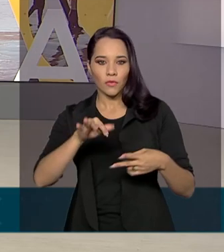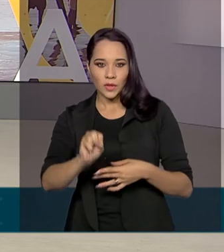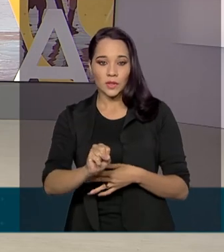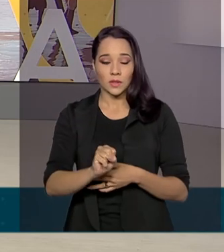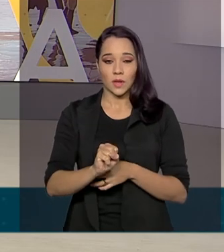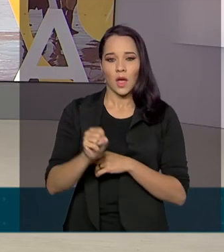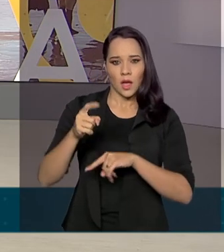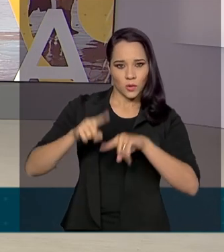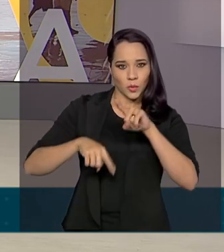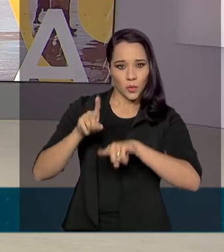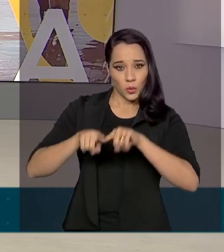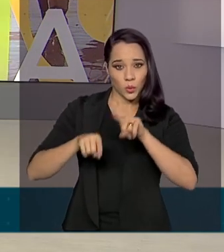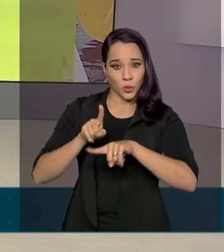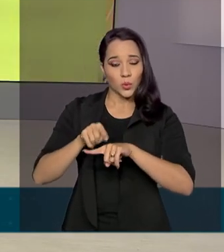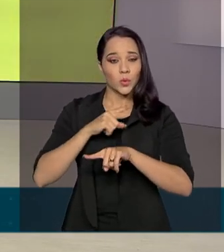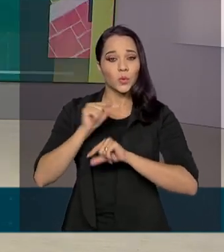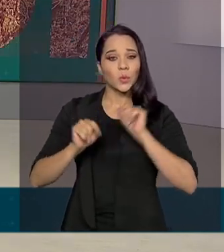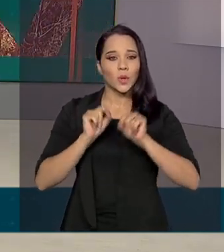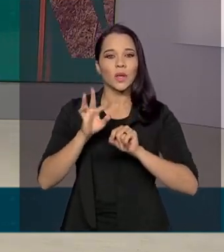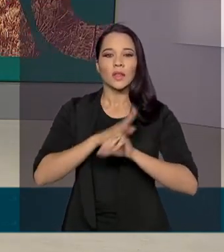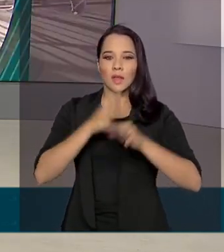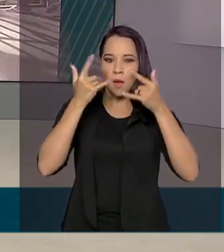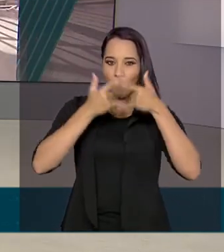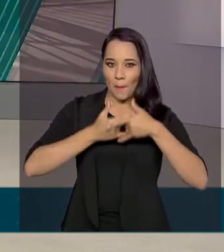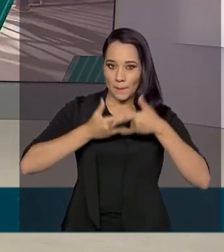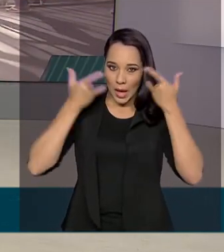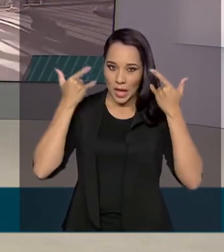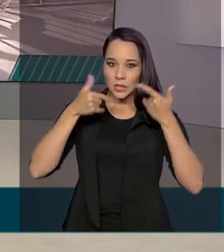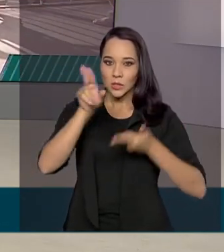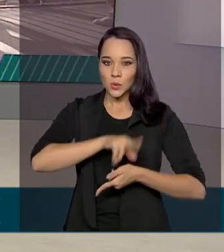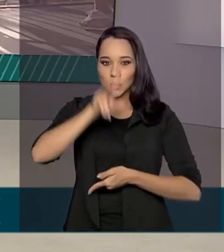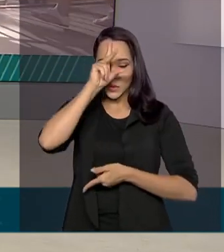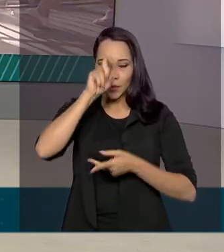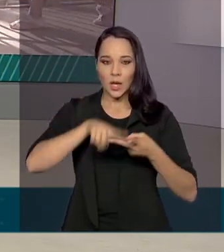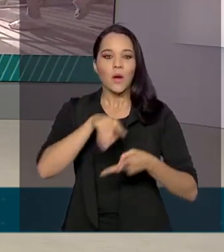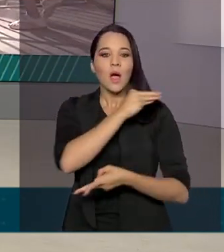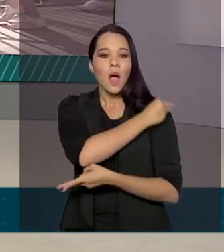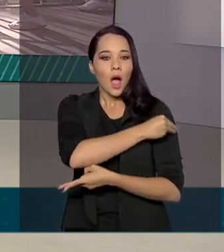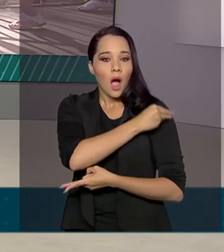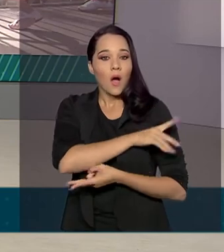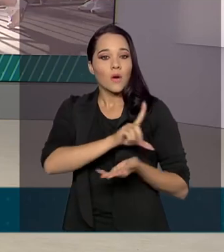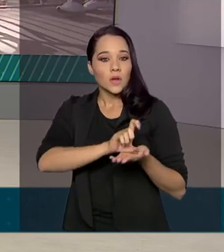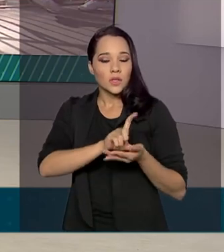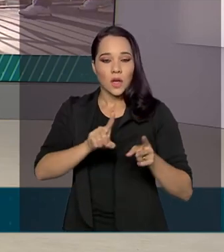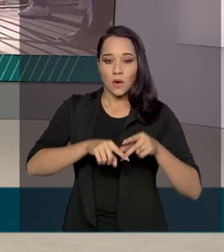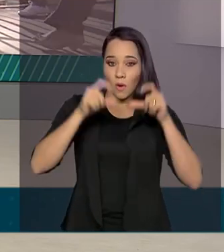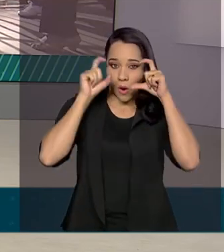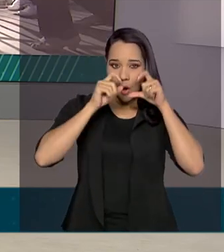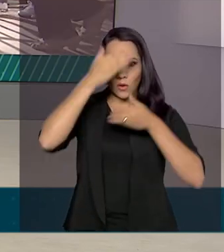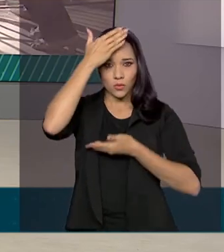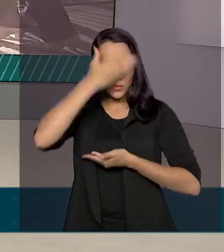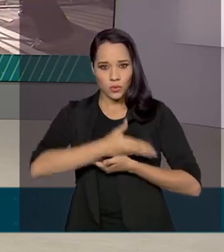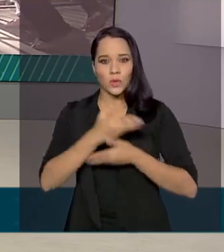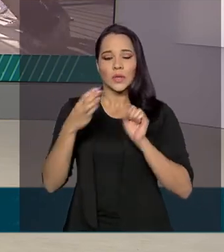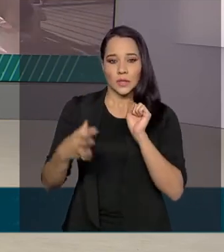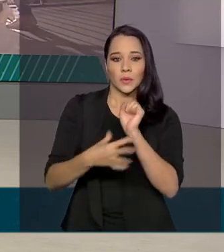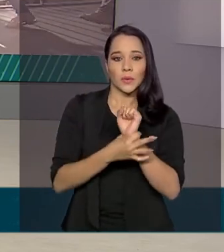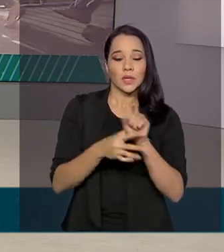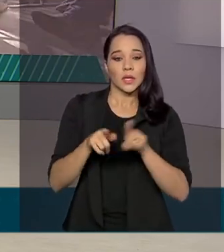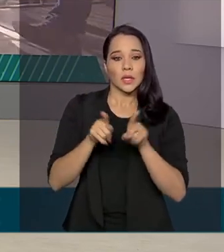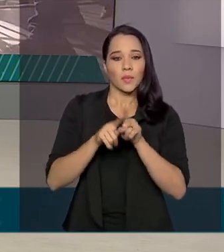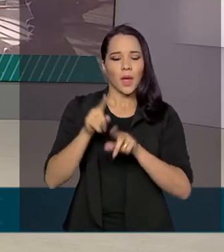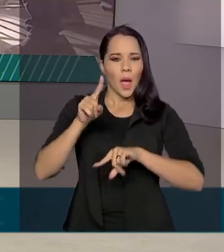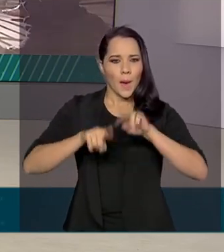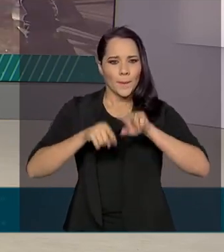Entre os produtos beneficiados estão máscara de uso hospitalar, álcool em gel, óculos e viseiras de segurança e também